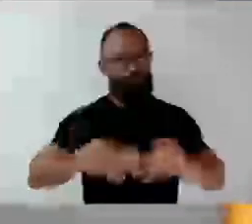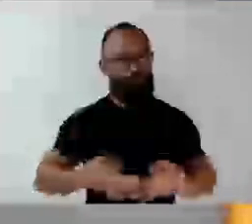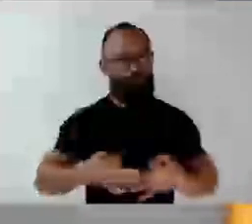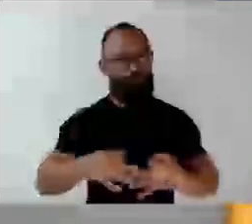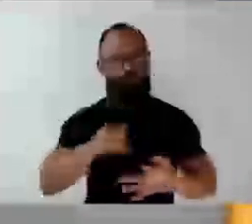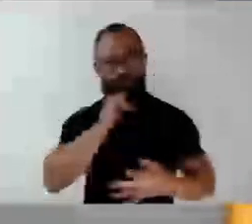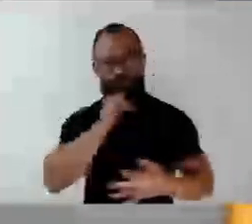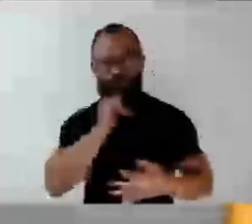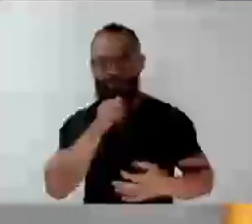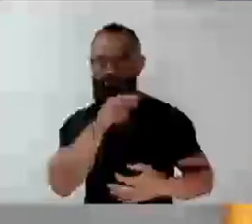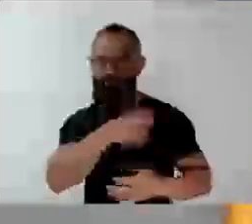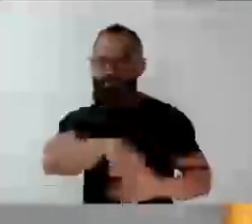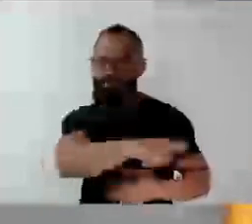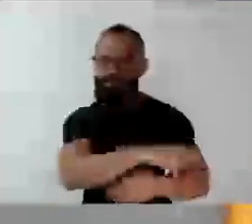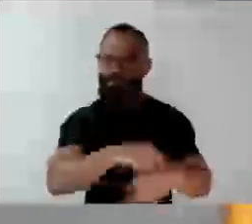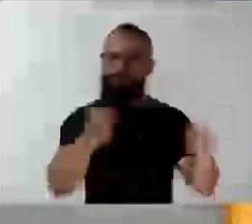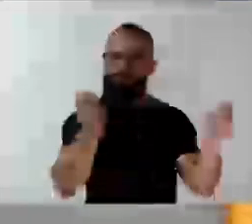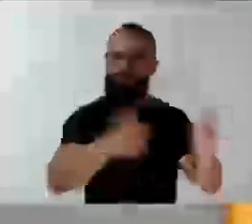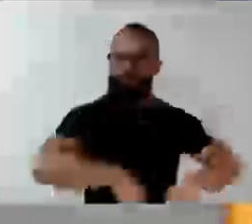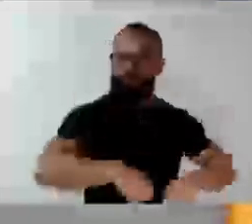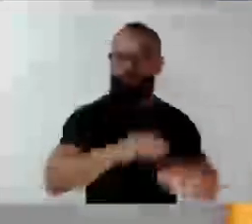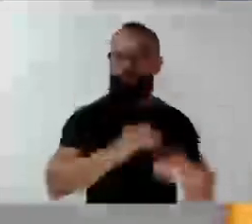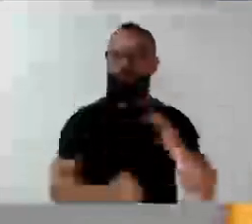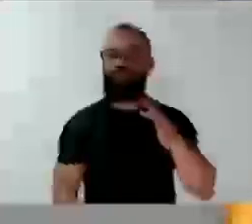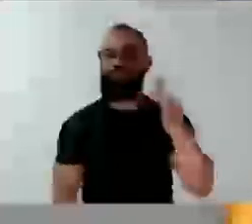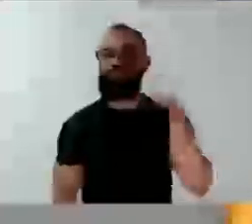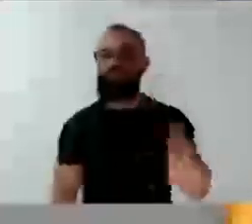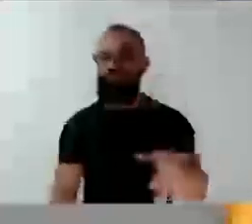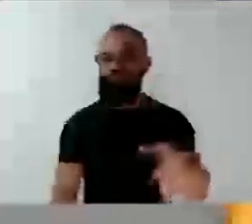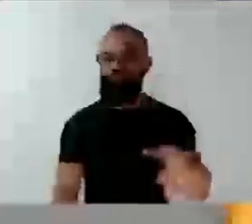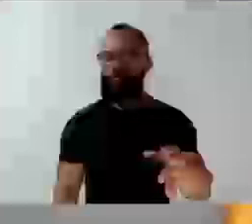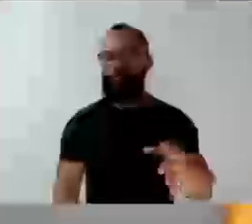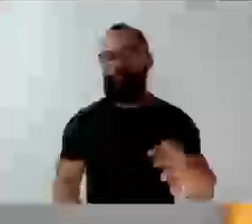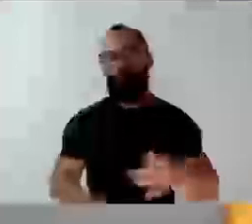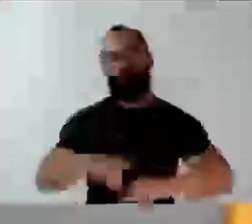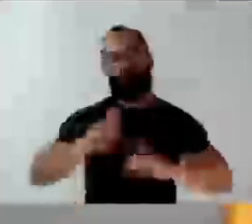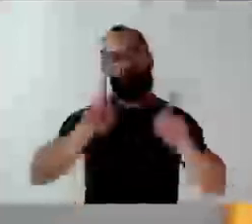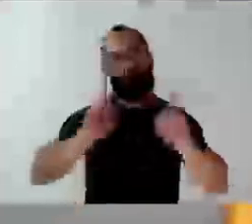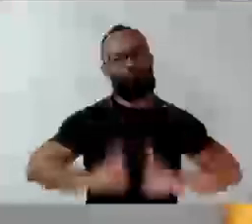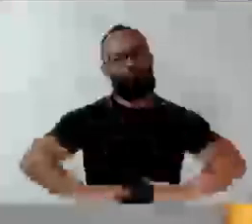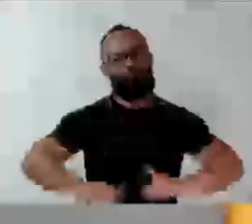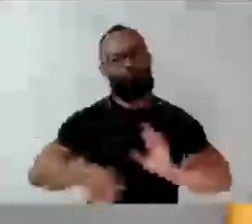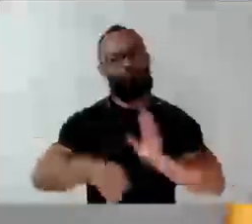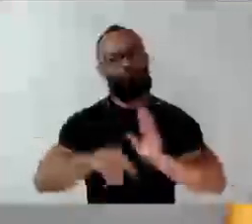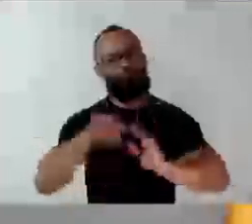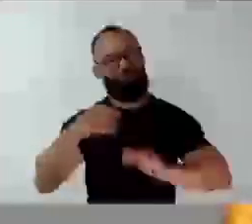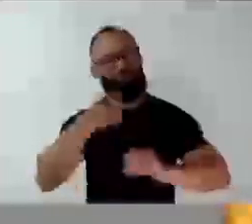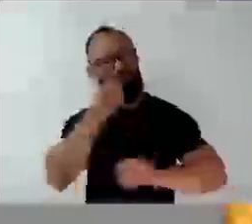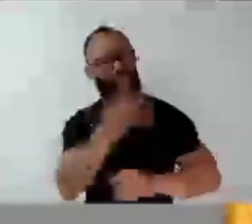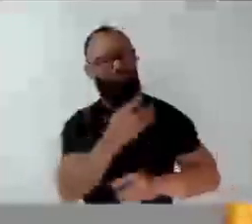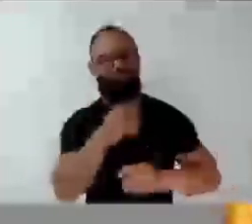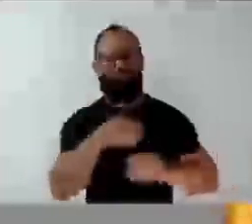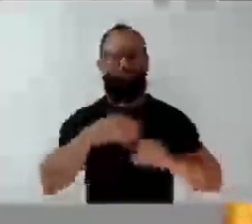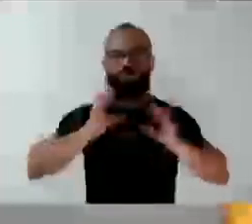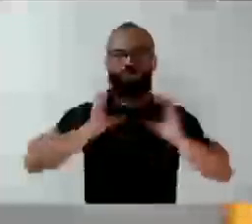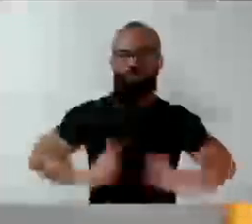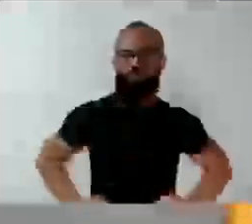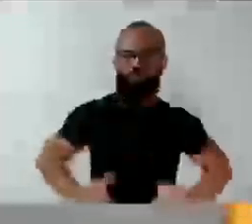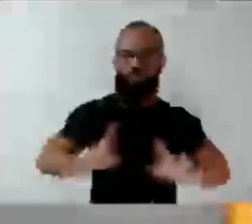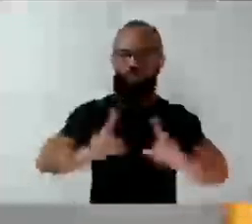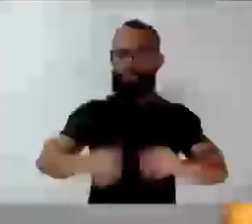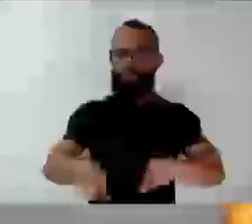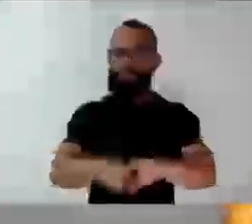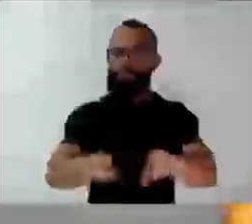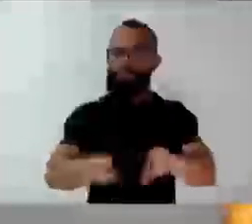para que eles possam ter um futuro mais digno, com boas referências e com bom comportamento. Então, em seguida, irei explicar um